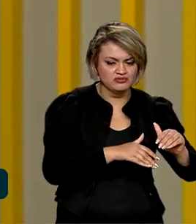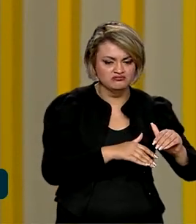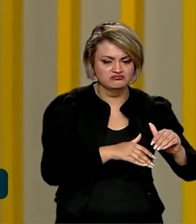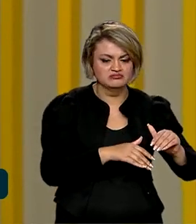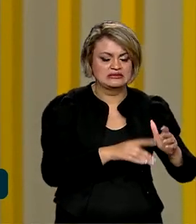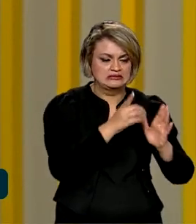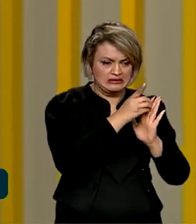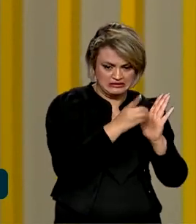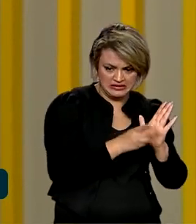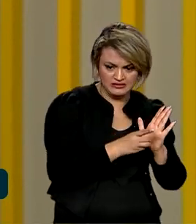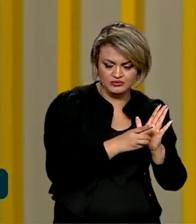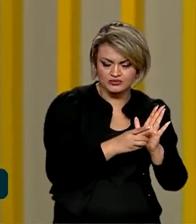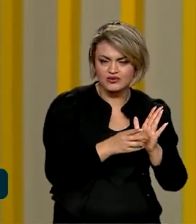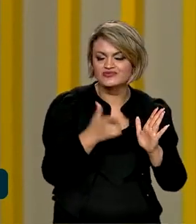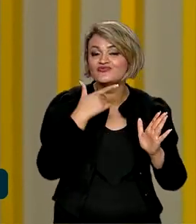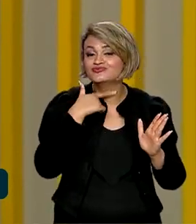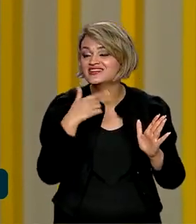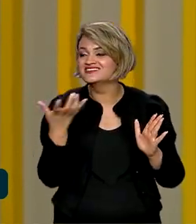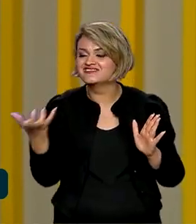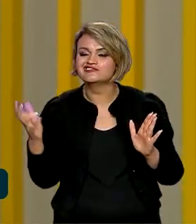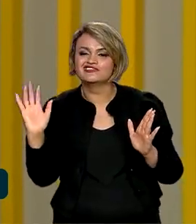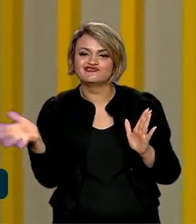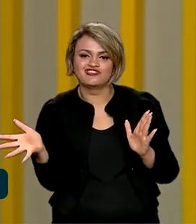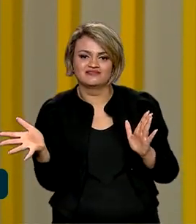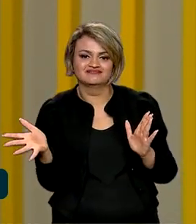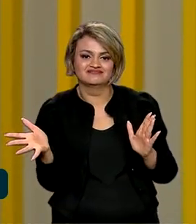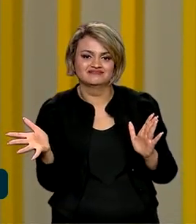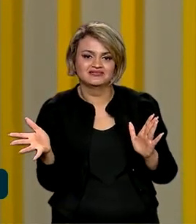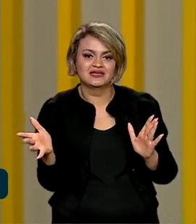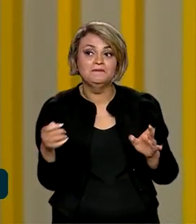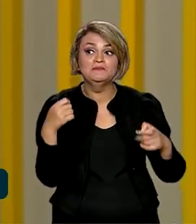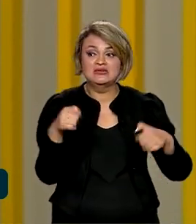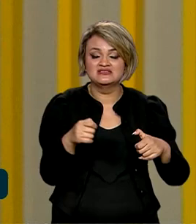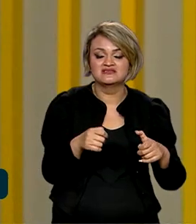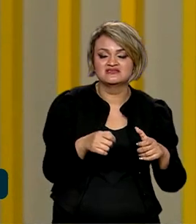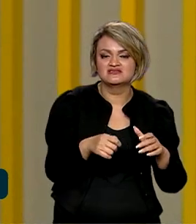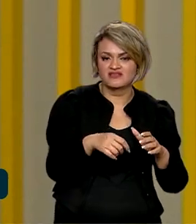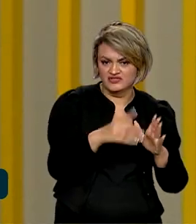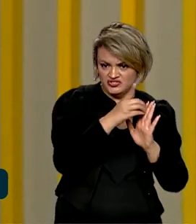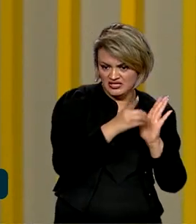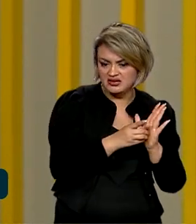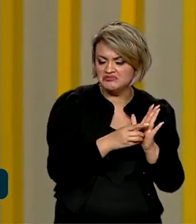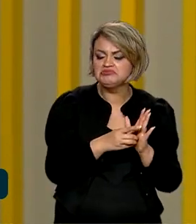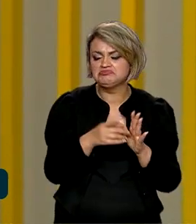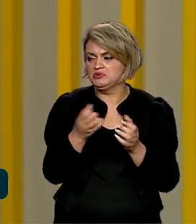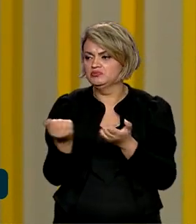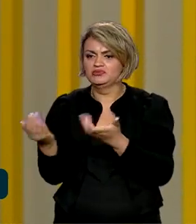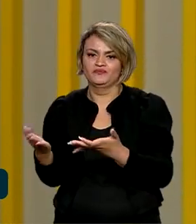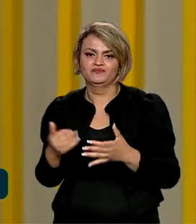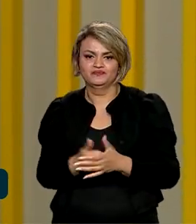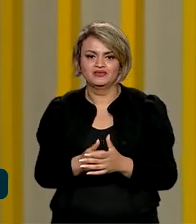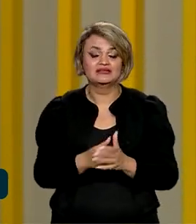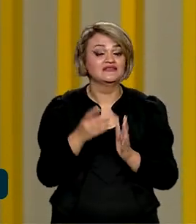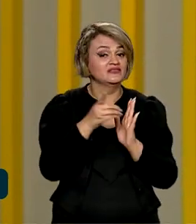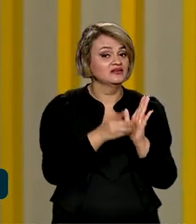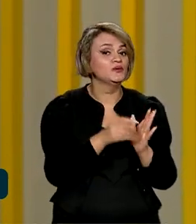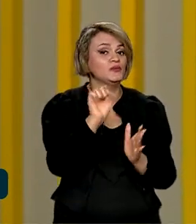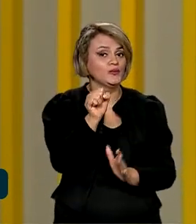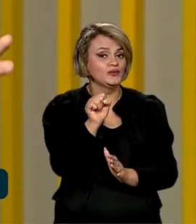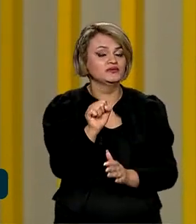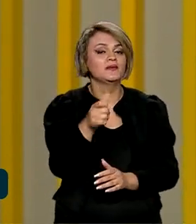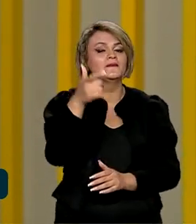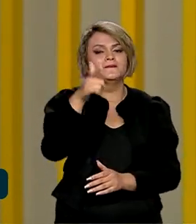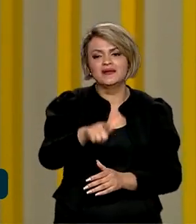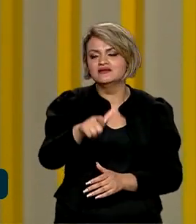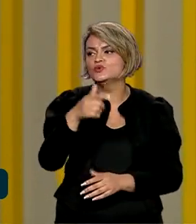decretos, aquelas ações que dependiam de atos normativos. Mas, além dos oito decretos, nós tivemos uma